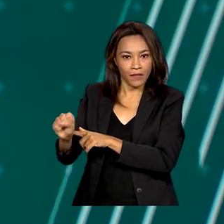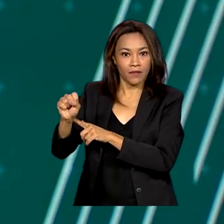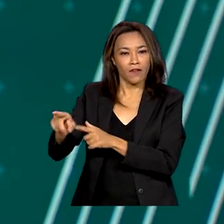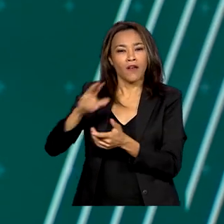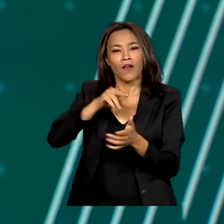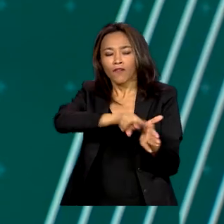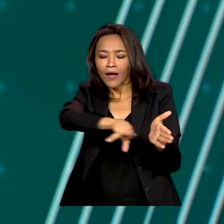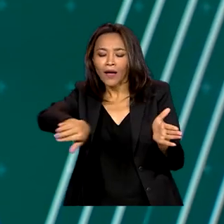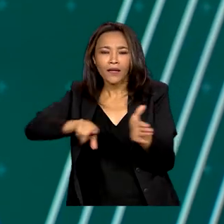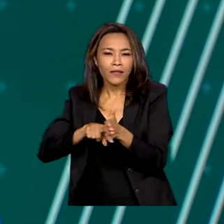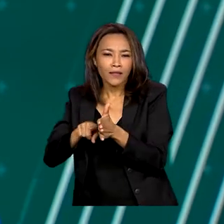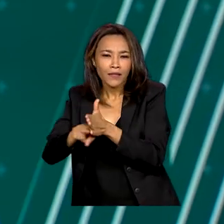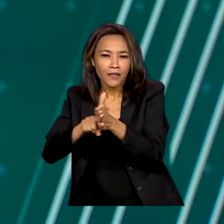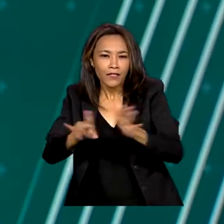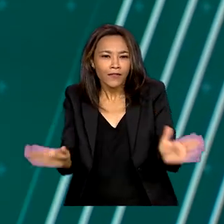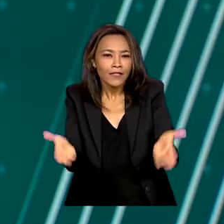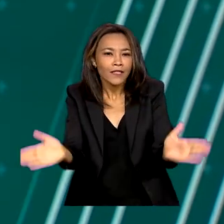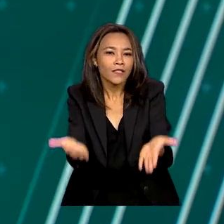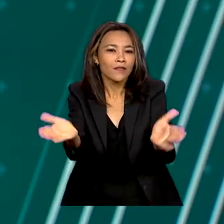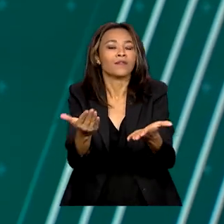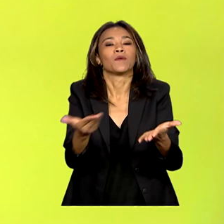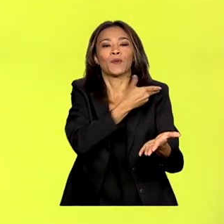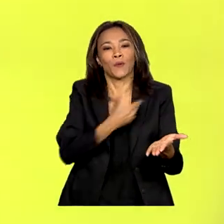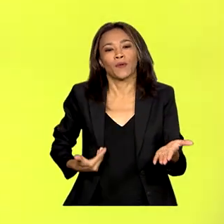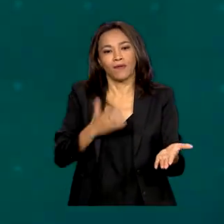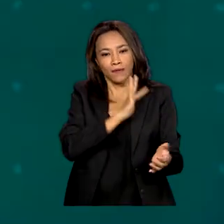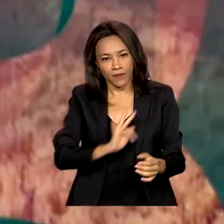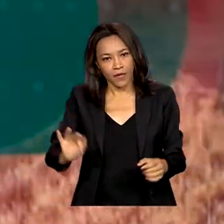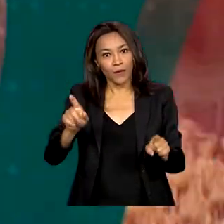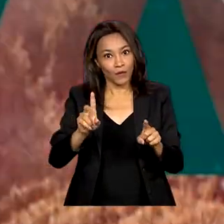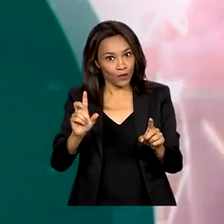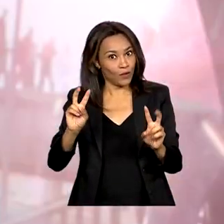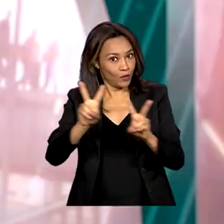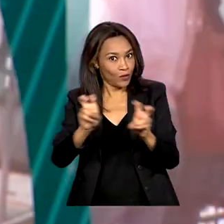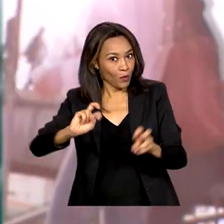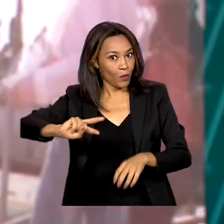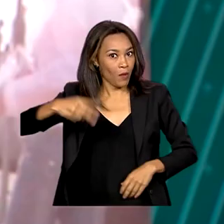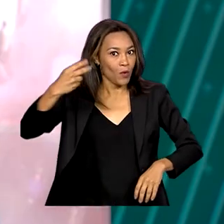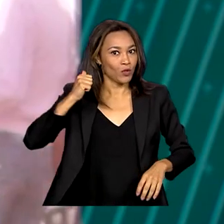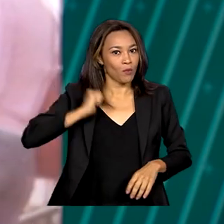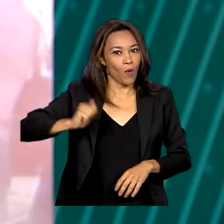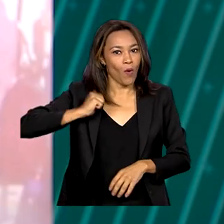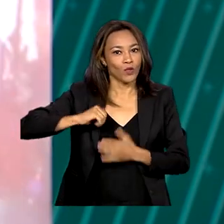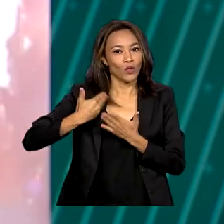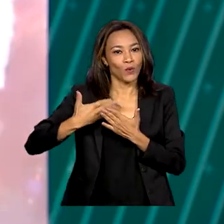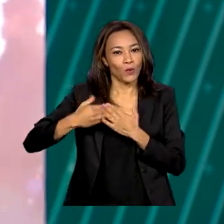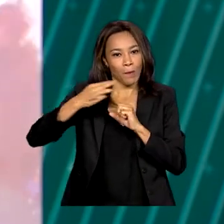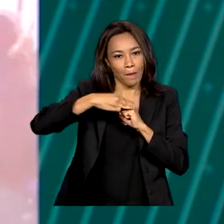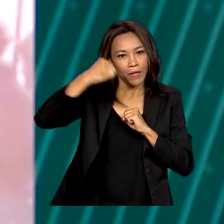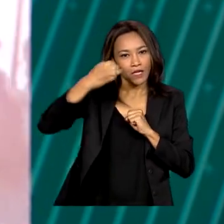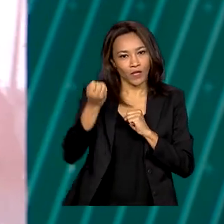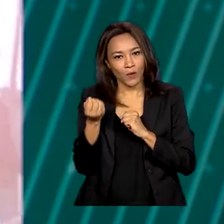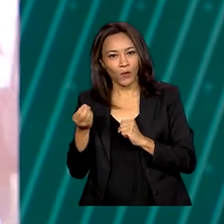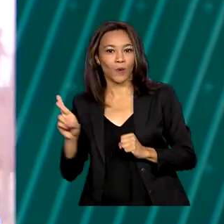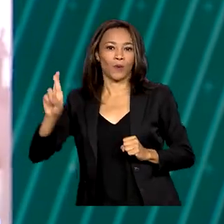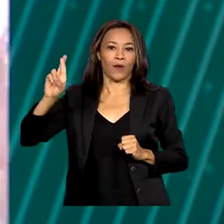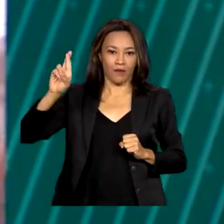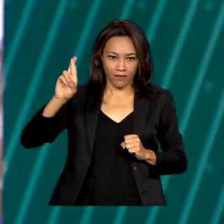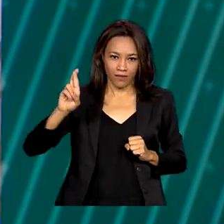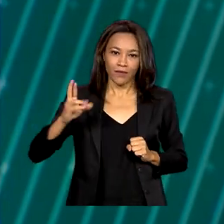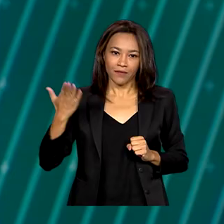incentivadas pelo governo federal e sobre o reajuste nas bolsas de mestrado e doutorado